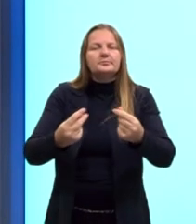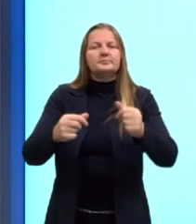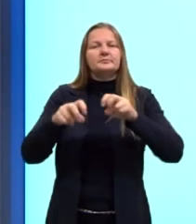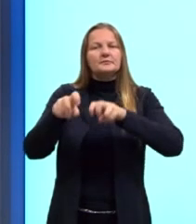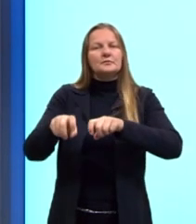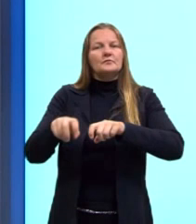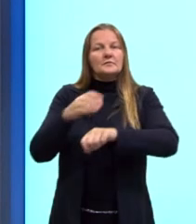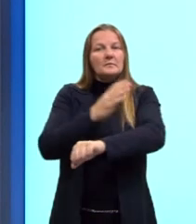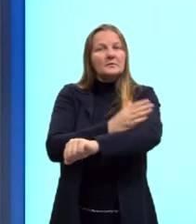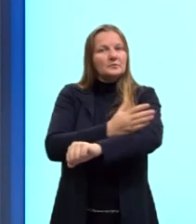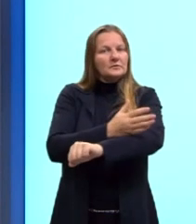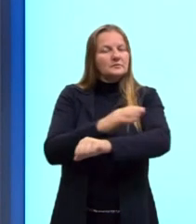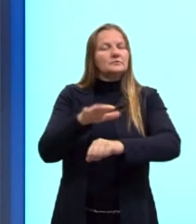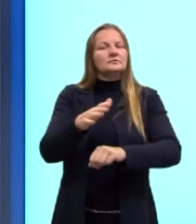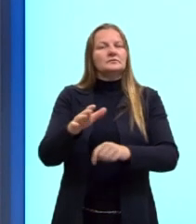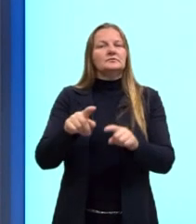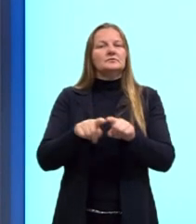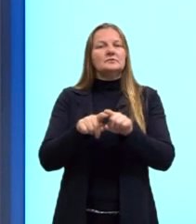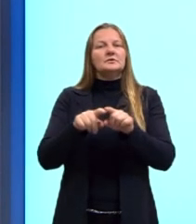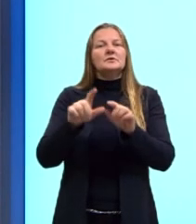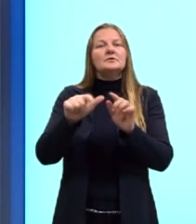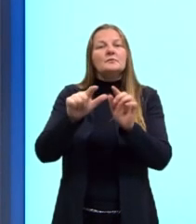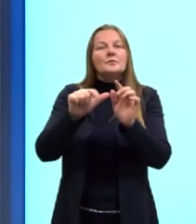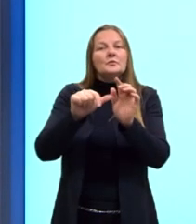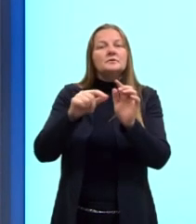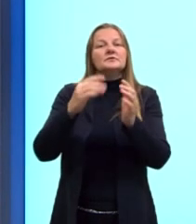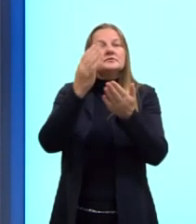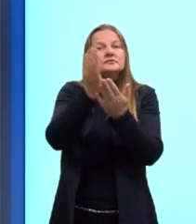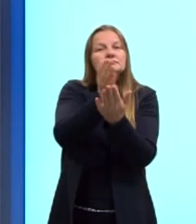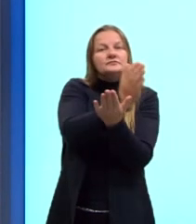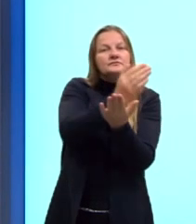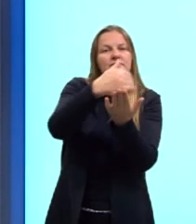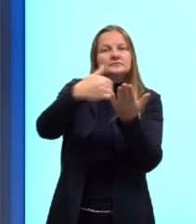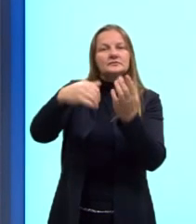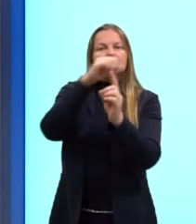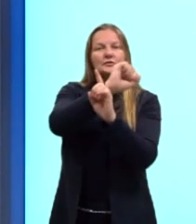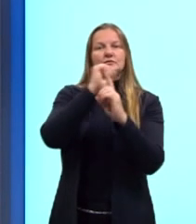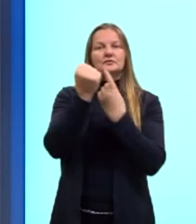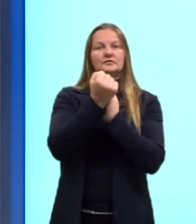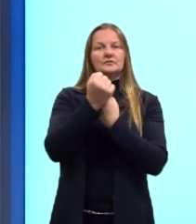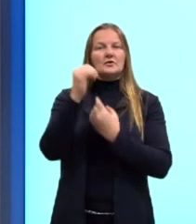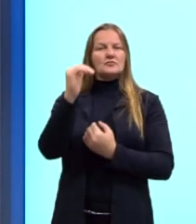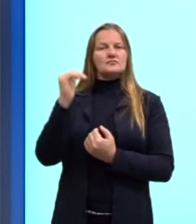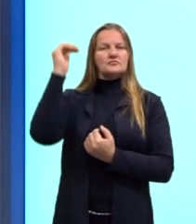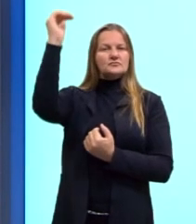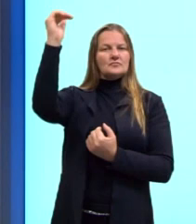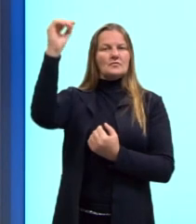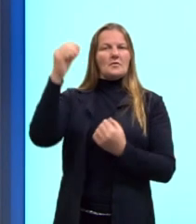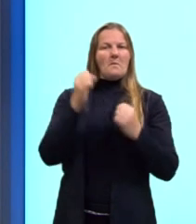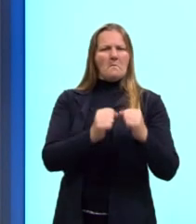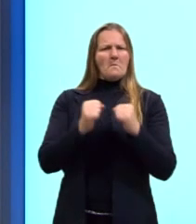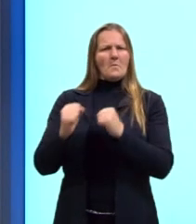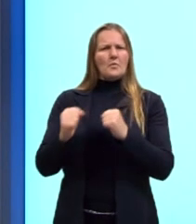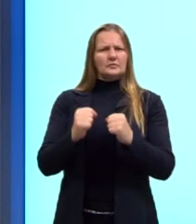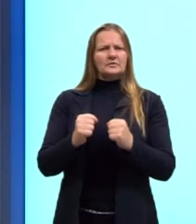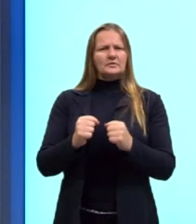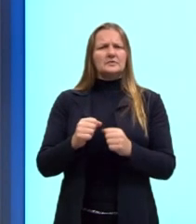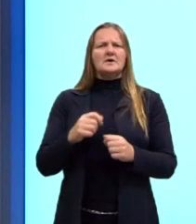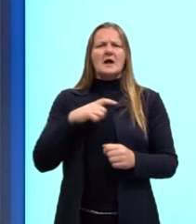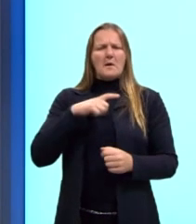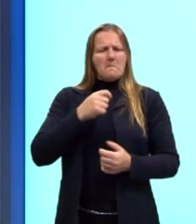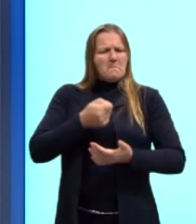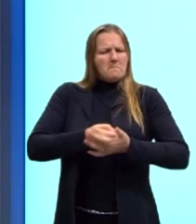Idade Média. E ainda existia, então, essa divisão na sociedade entre nobres, o rei tinha um poder absolutista.